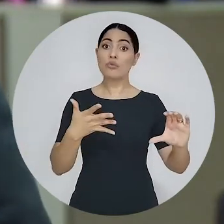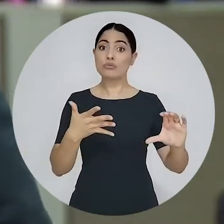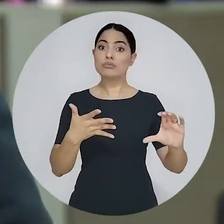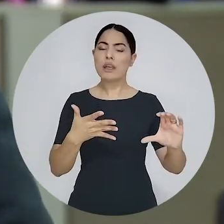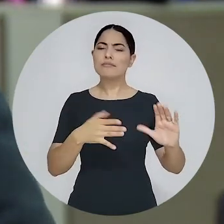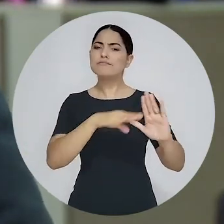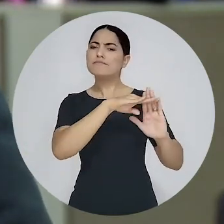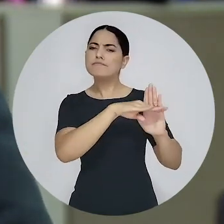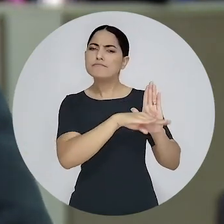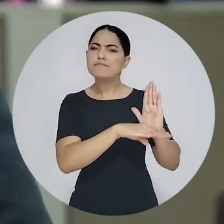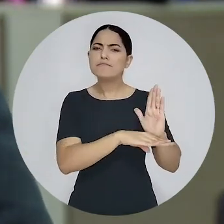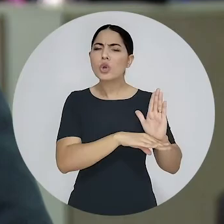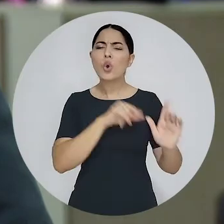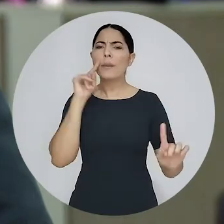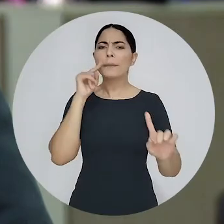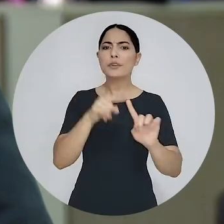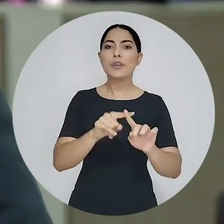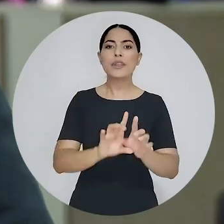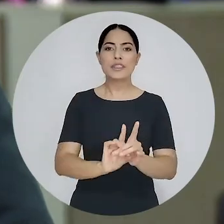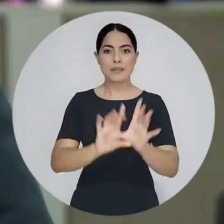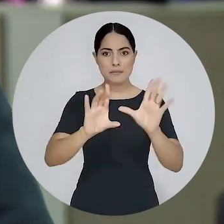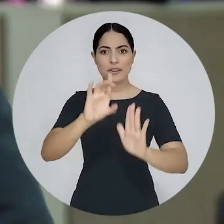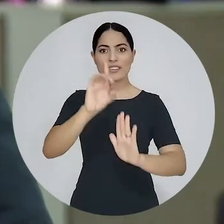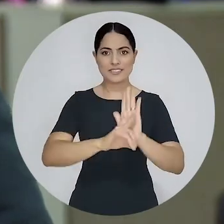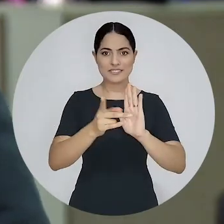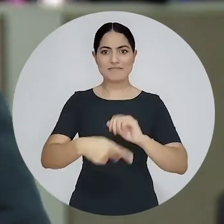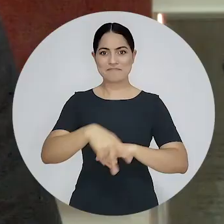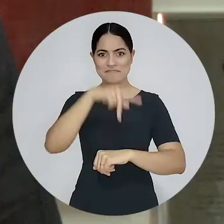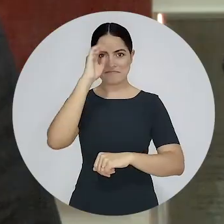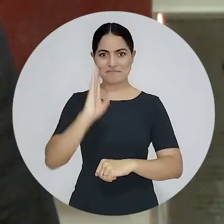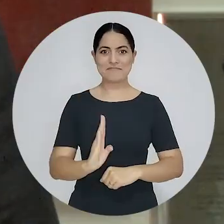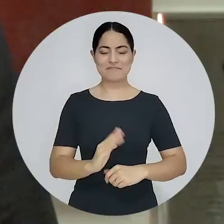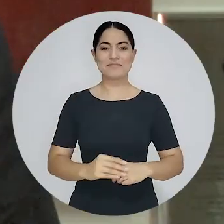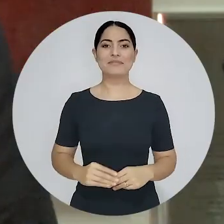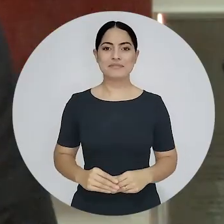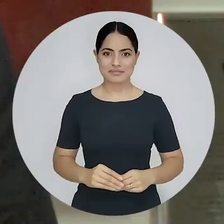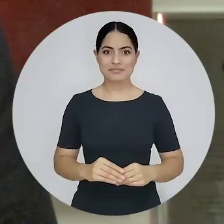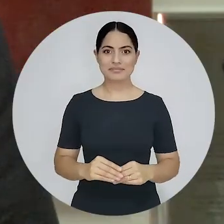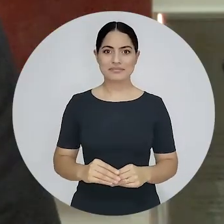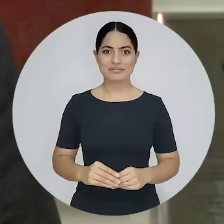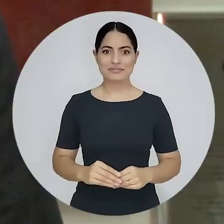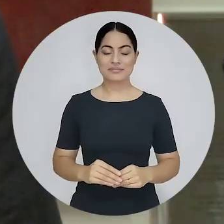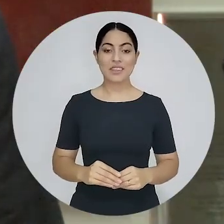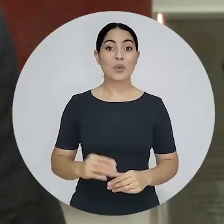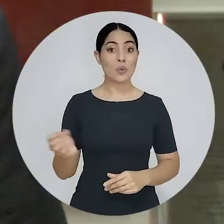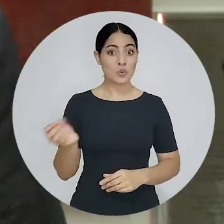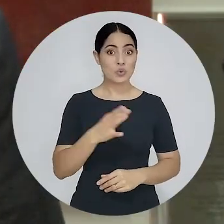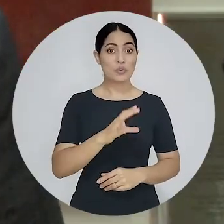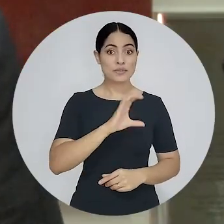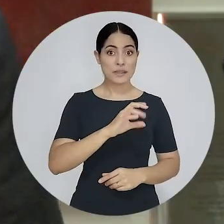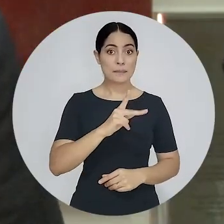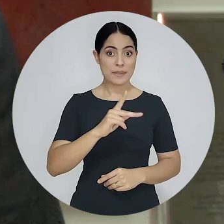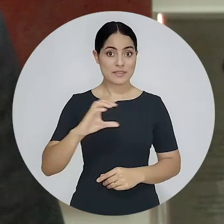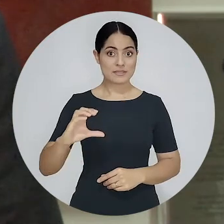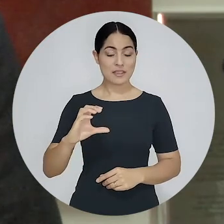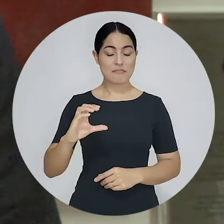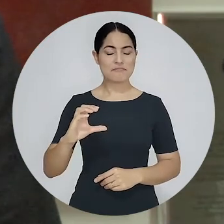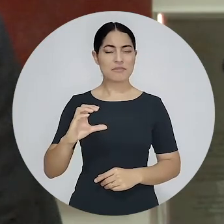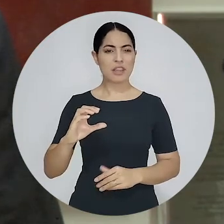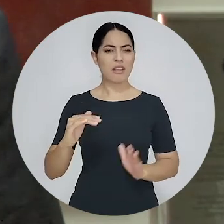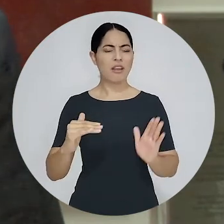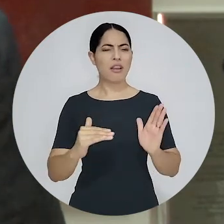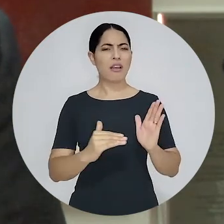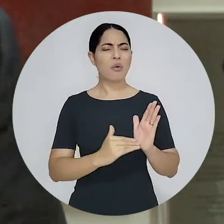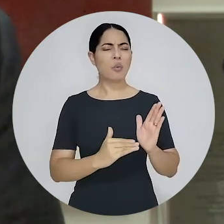um marco histórico para o Estado democrático de direito no país. O Código de Processo Civil, o novo Código de Processo Civil, foi